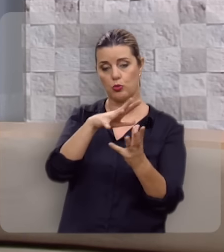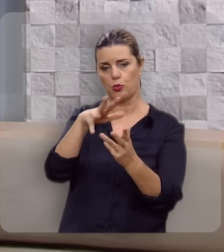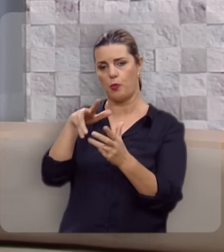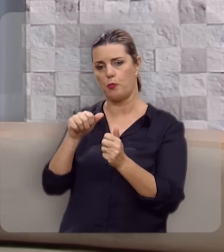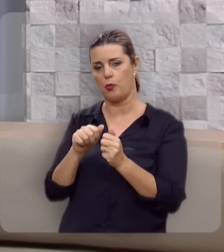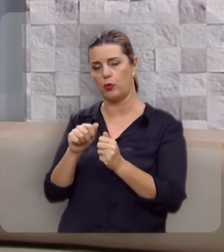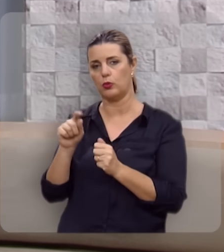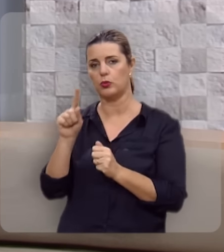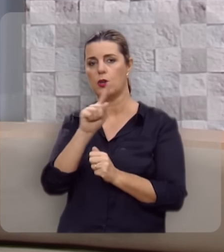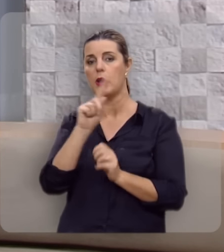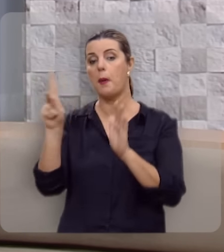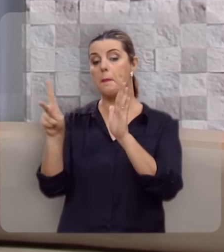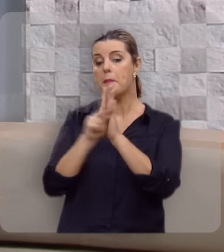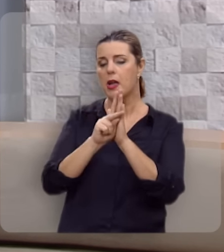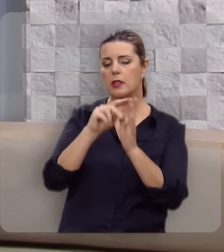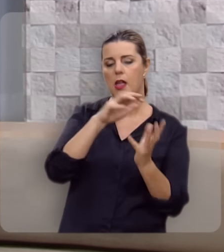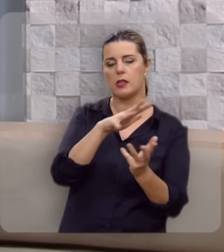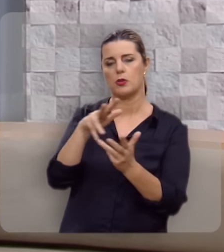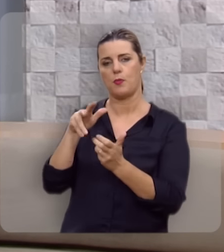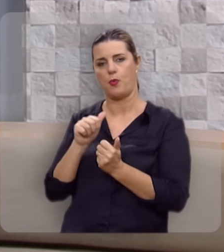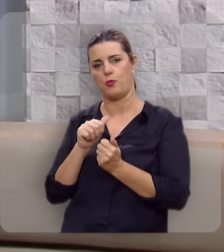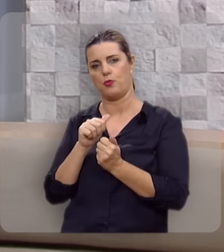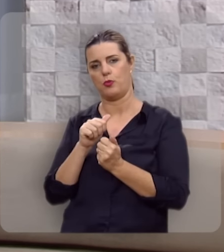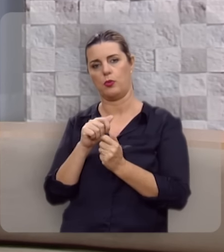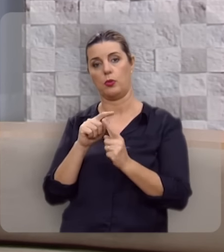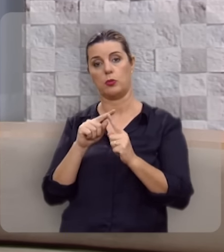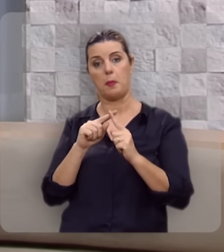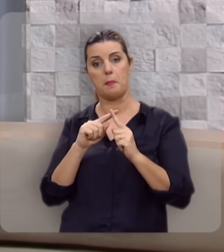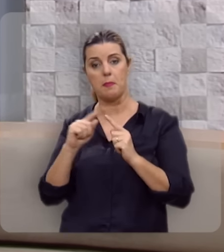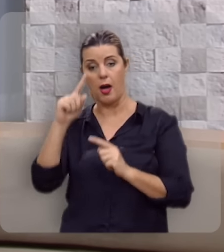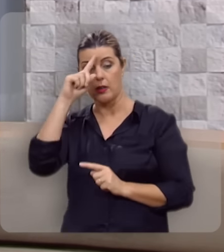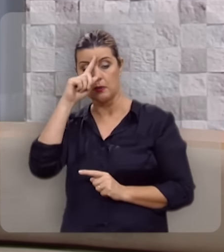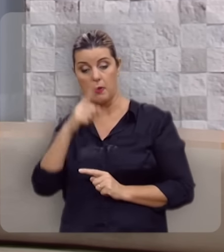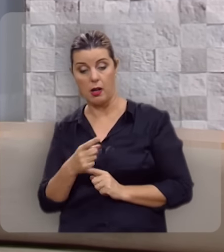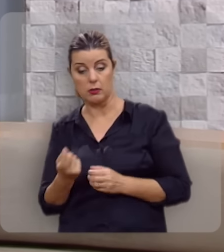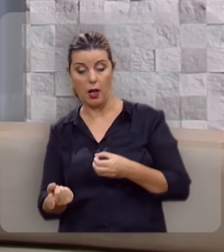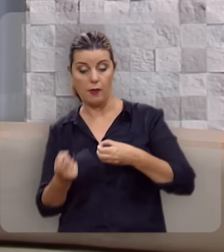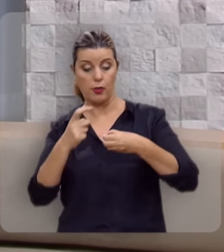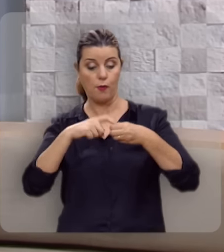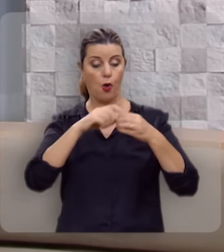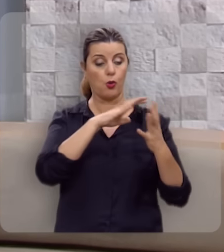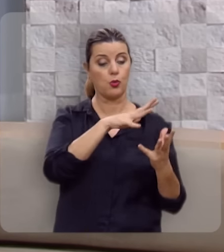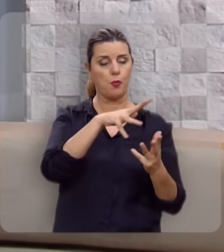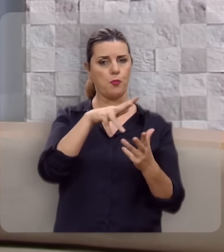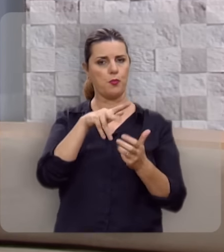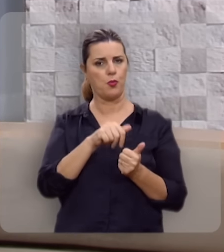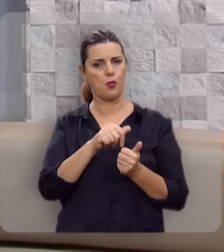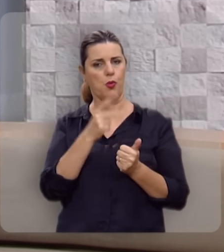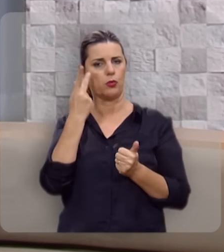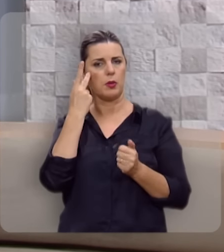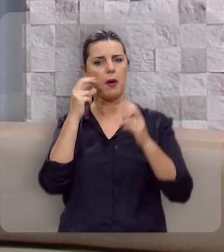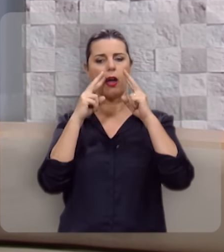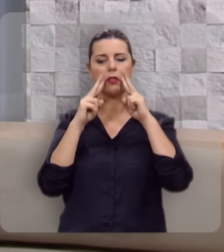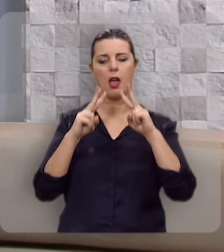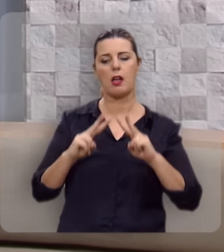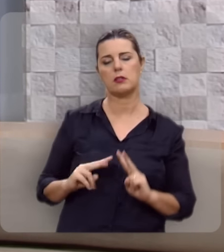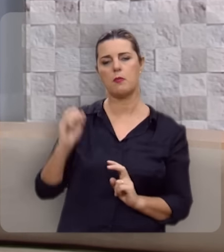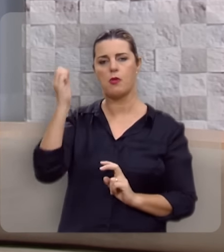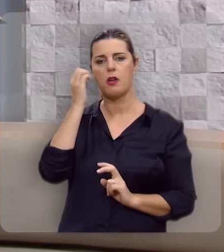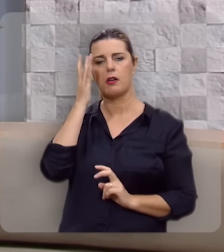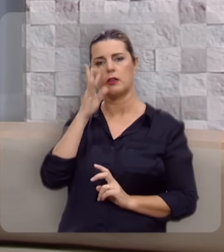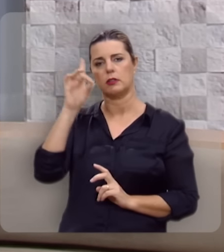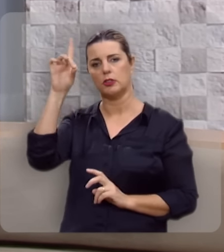mundo, não sendo do mundo, mas enviadas de volta ao mundo para